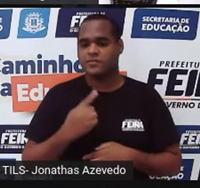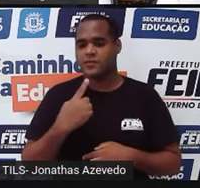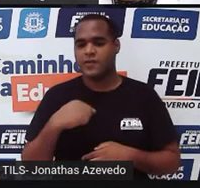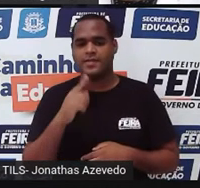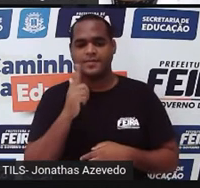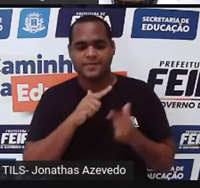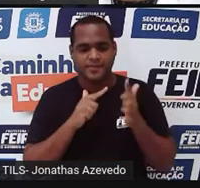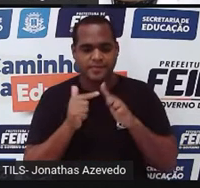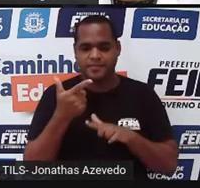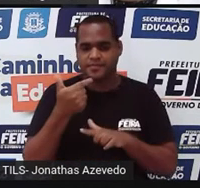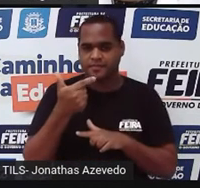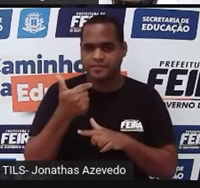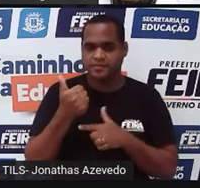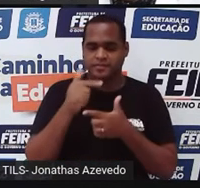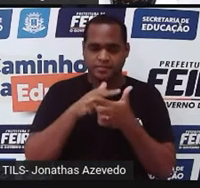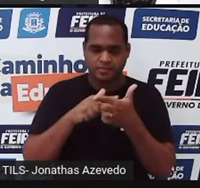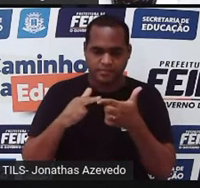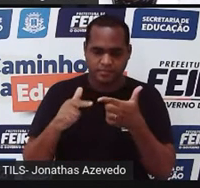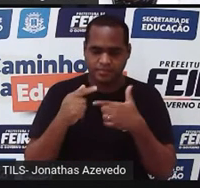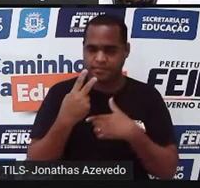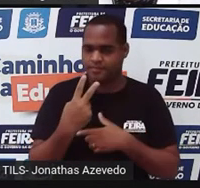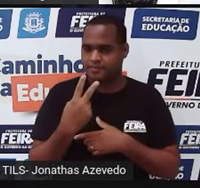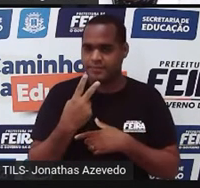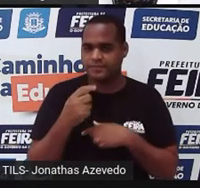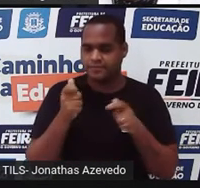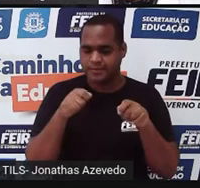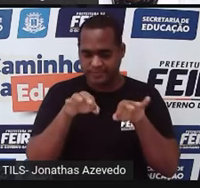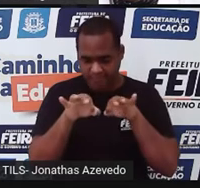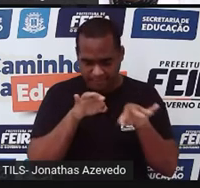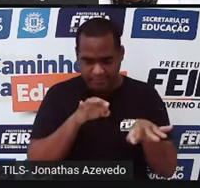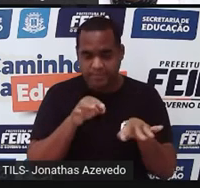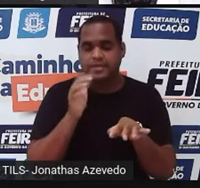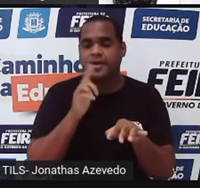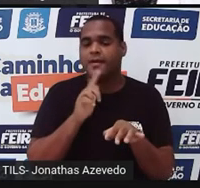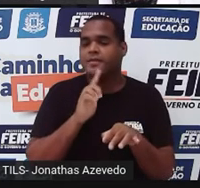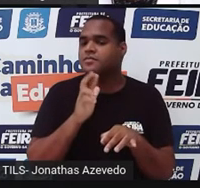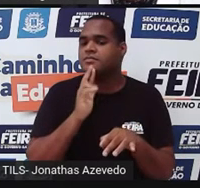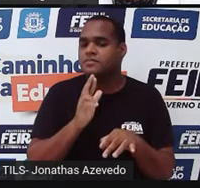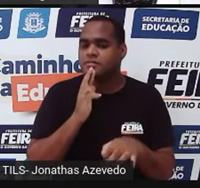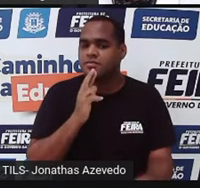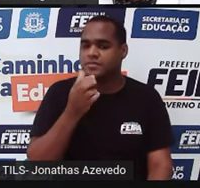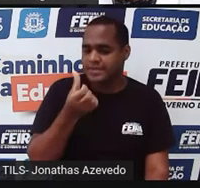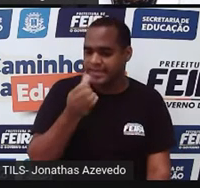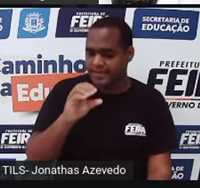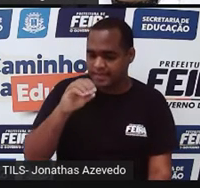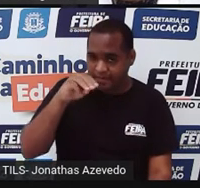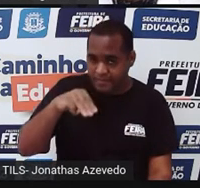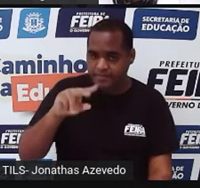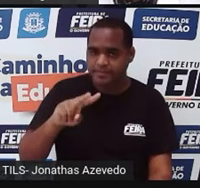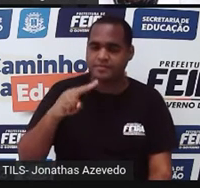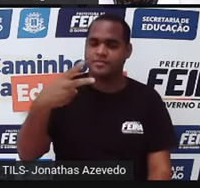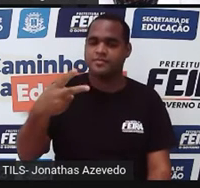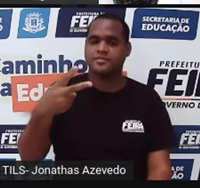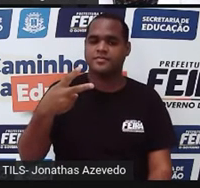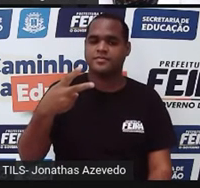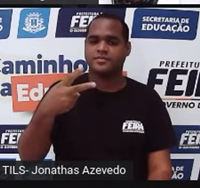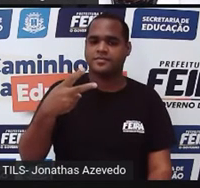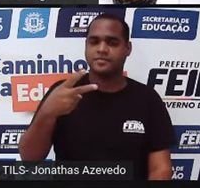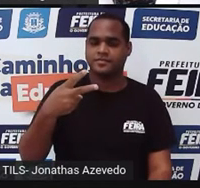fizer doze dividido por dois, a gente vai ter como resultado seis centímetros quadrados.